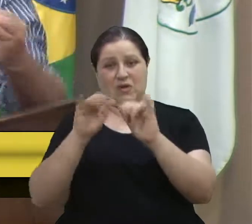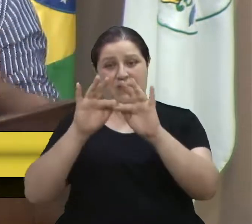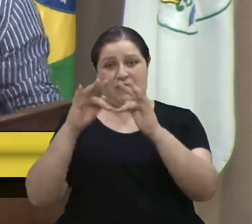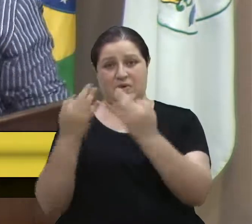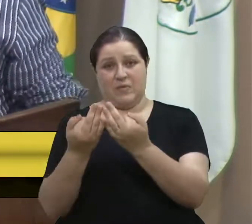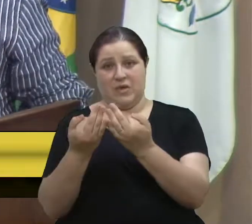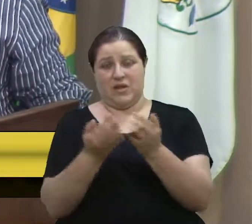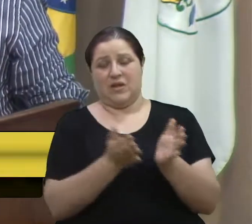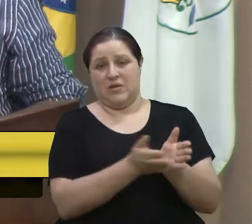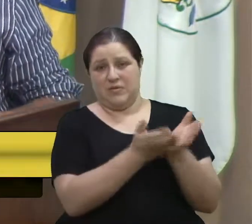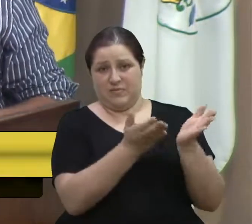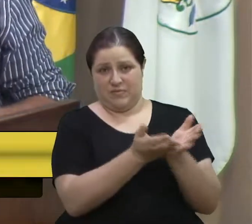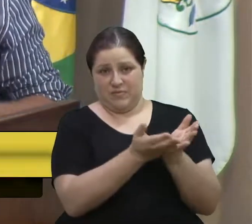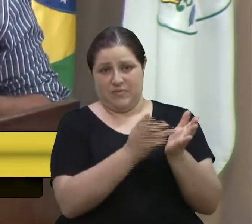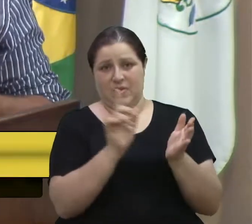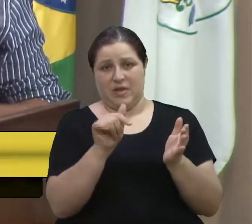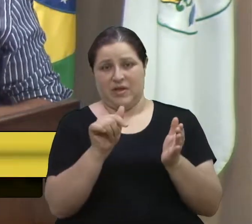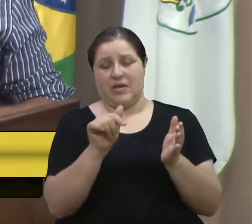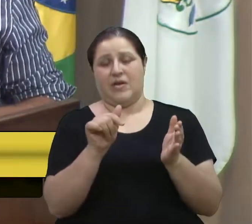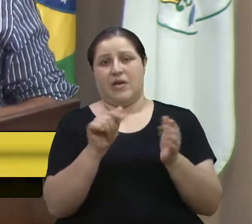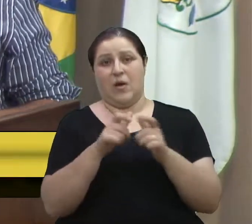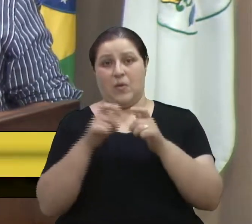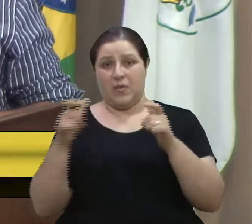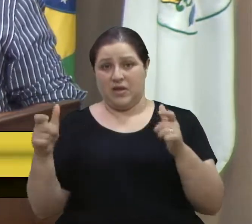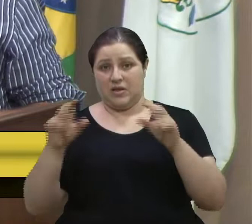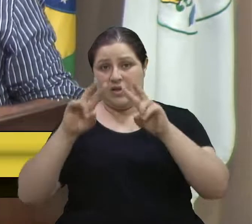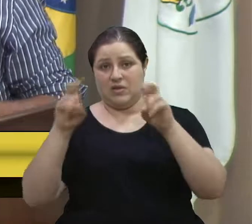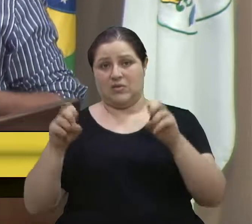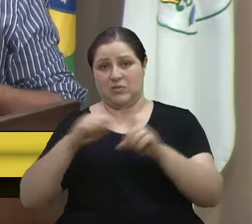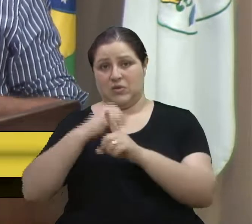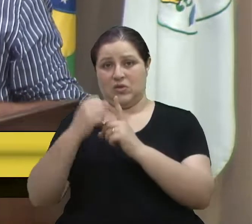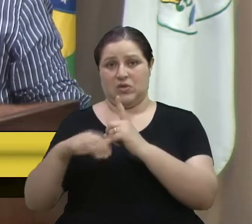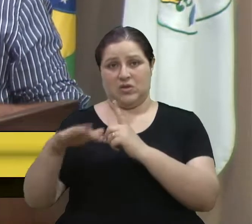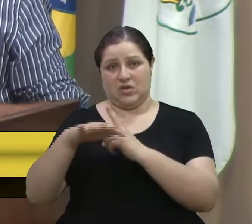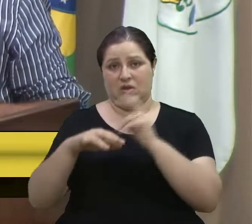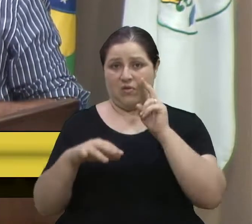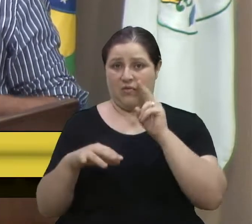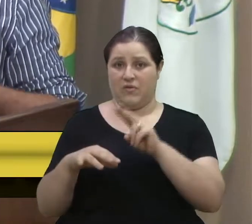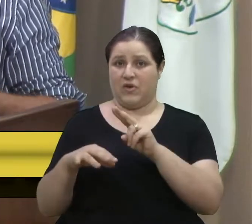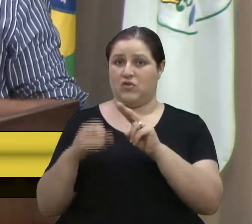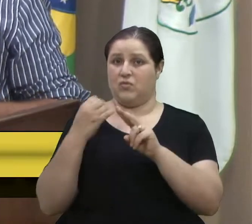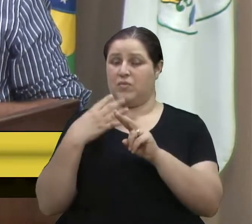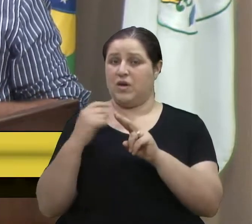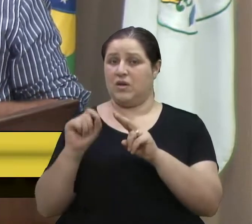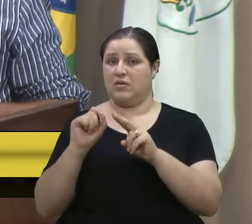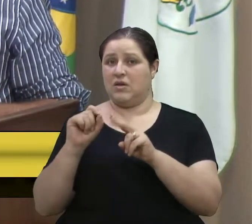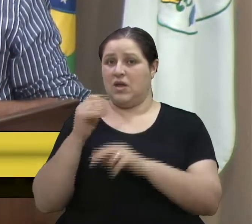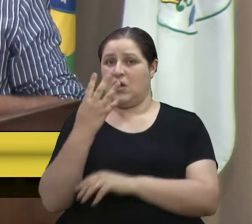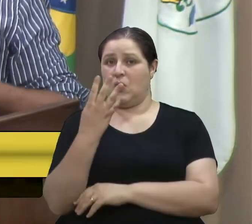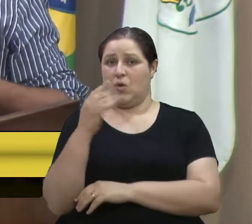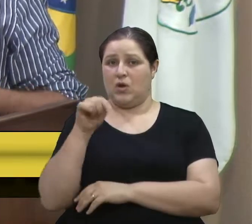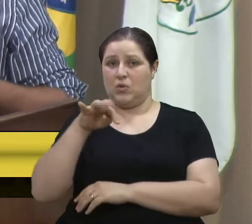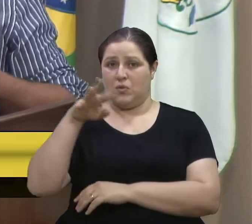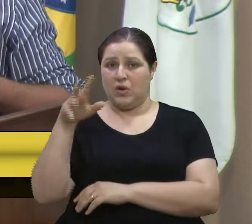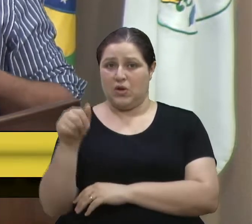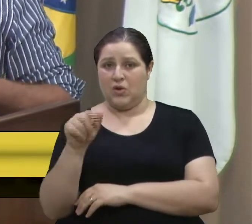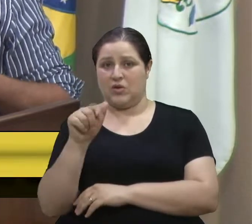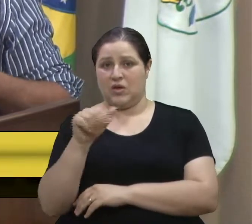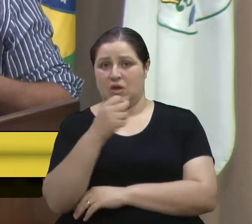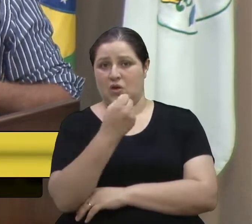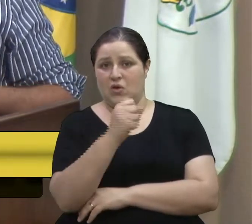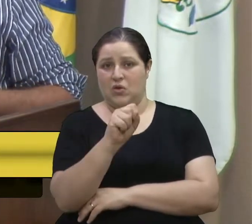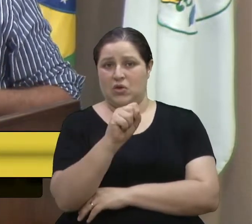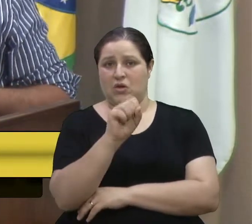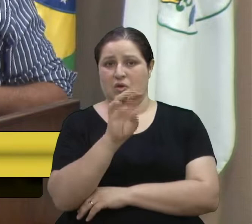Aumentar a questão social. Vejam bem. Vejam bem. 4 milhões, dá 842